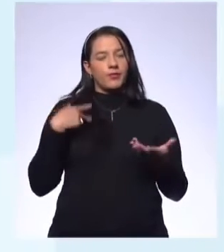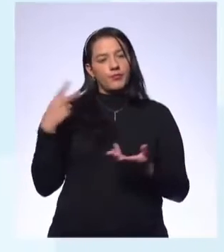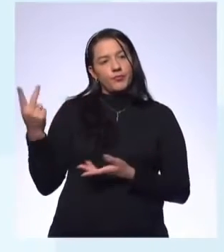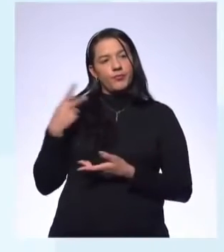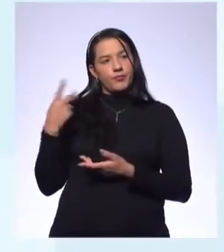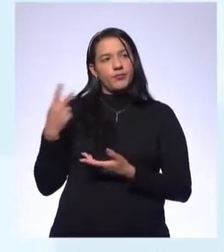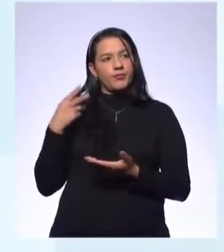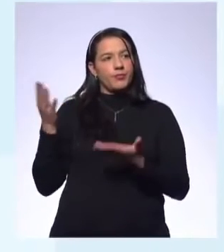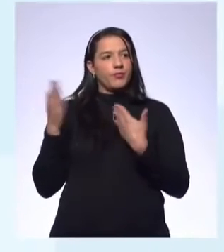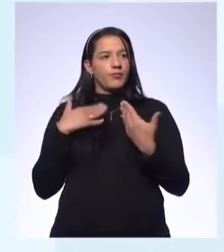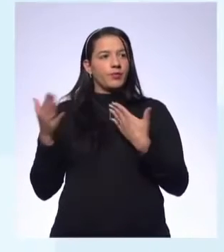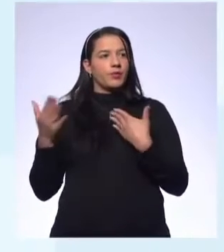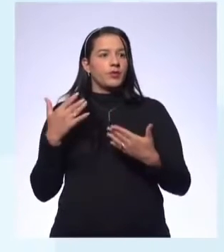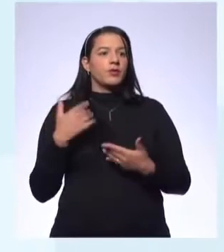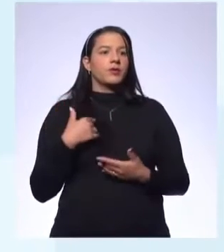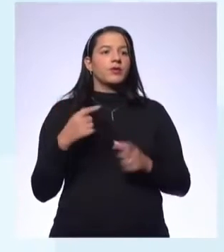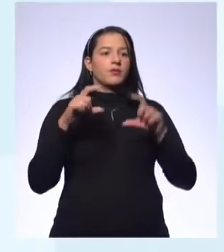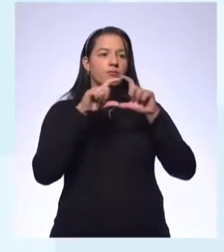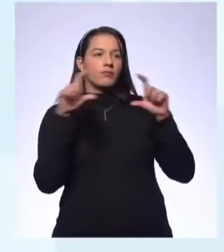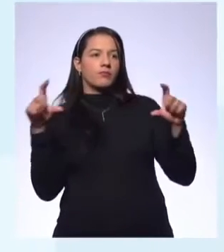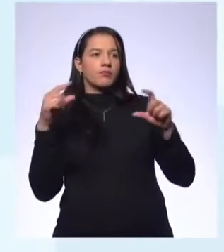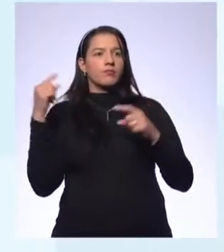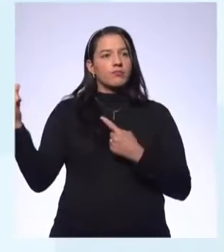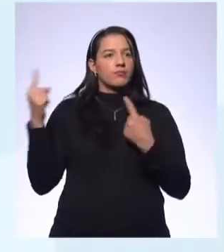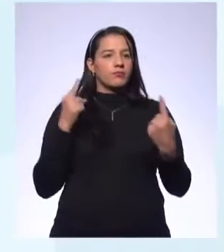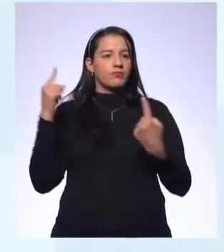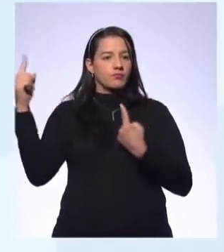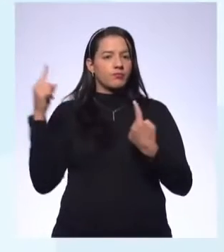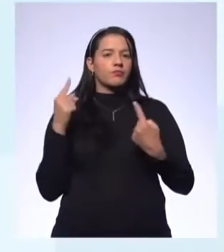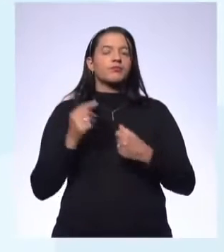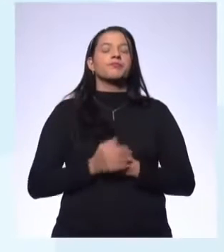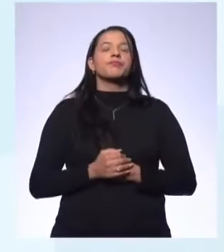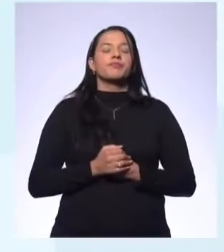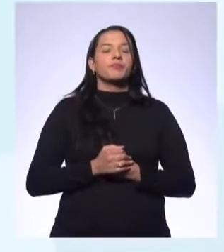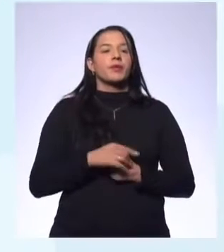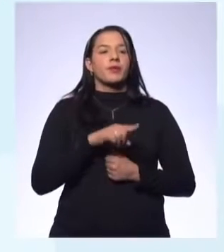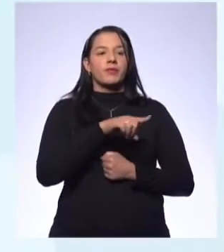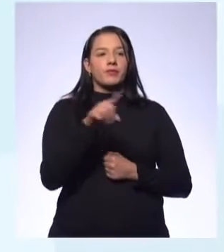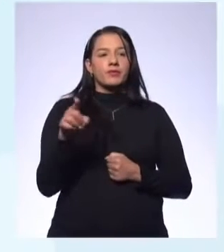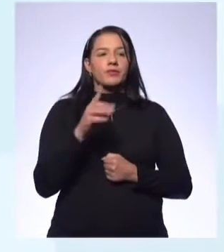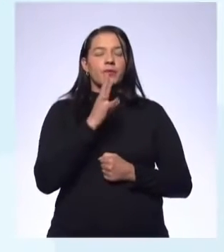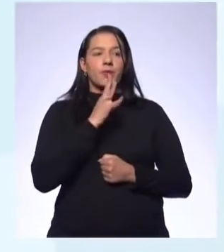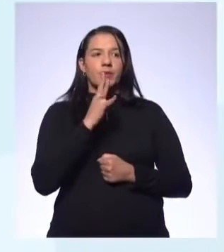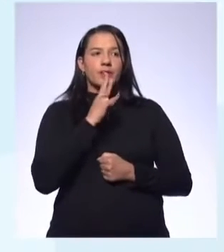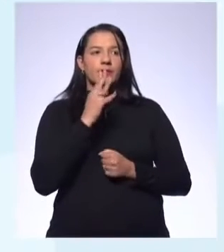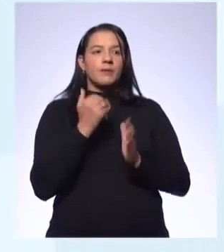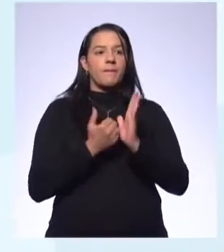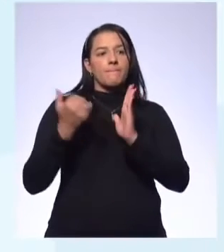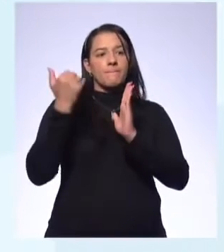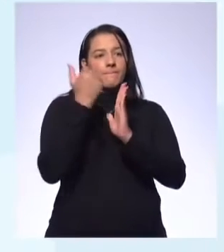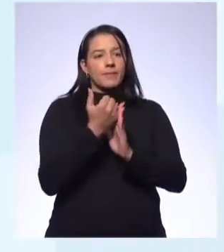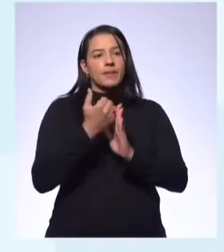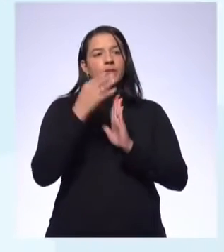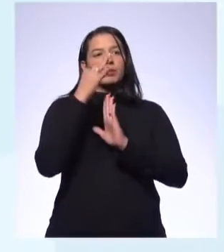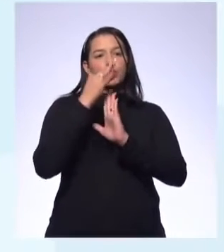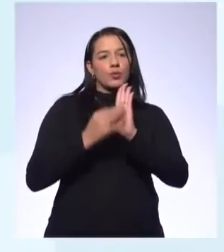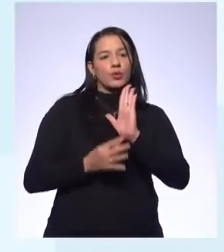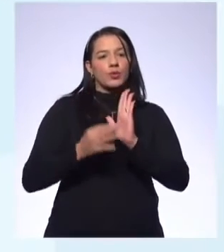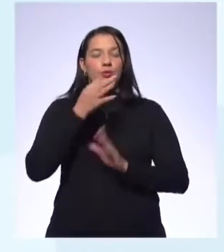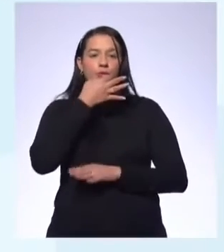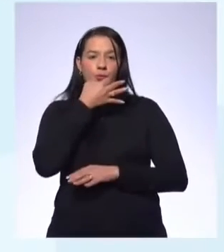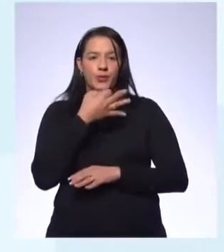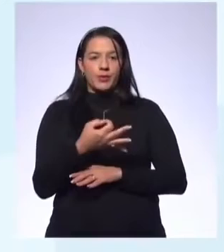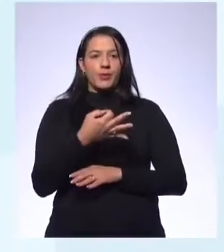Tayana, tá bom, Tayana? Você lê um parágrafo, eu vou ler um. Então a gente vai ler um texto que você vai conhecer mais sobre o texto de opinião. E aí a gente vai